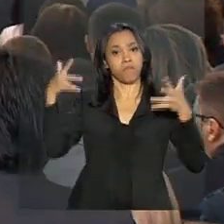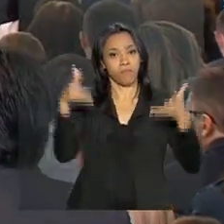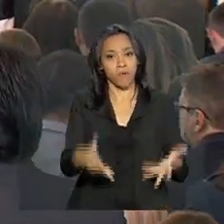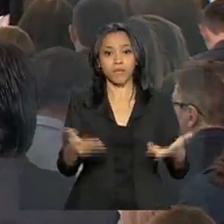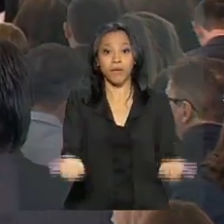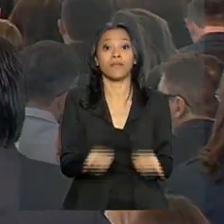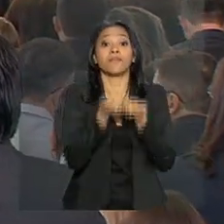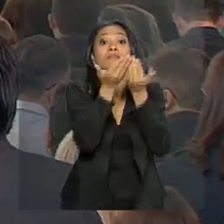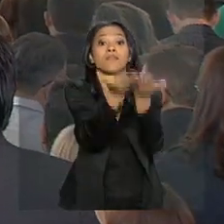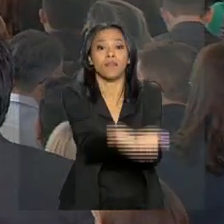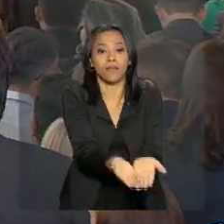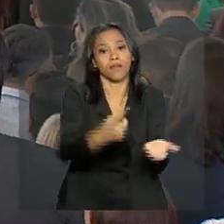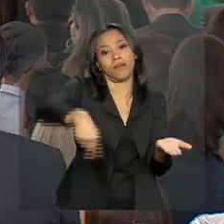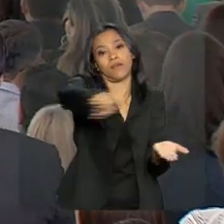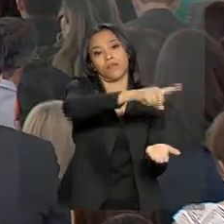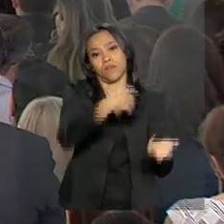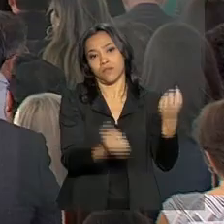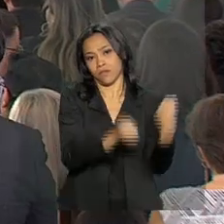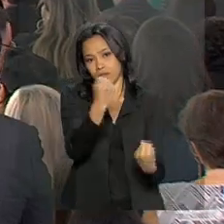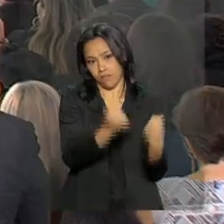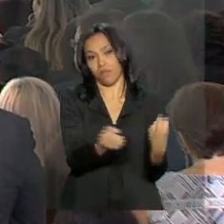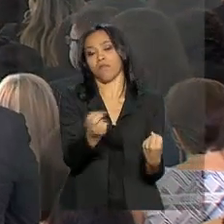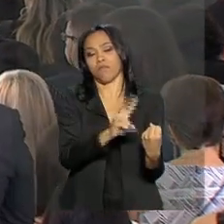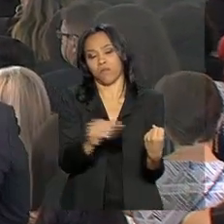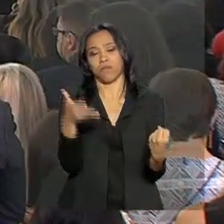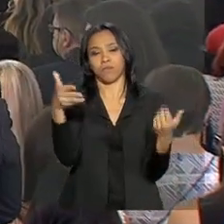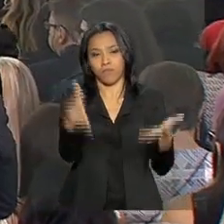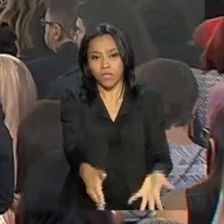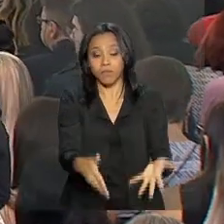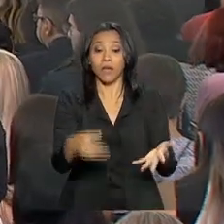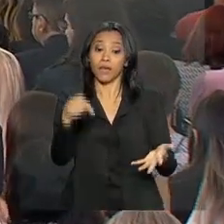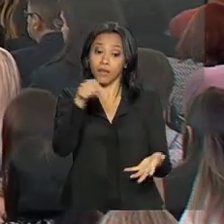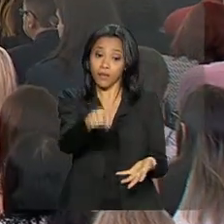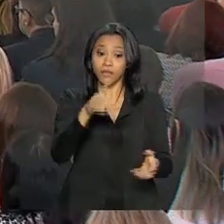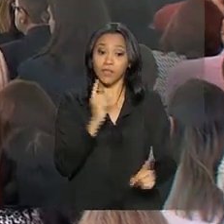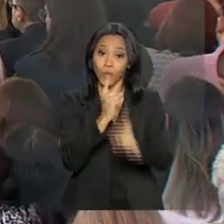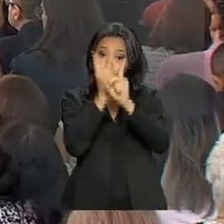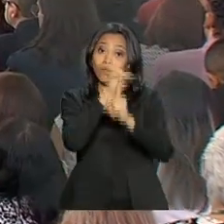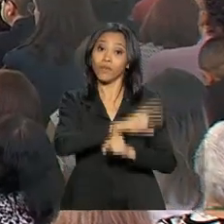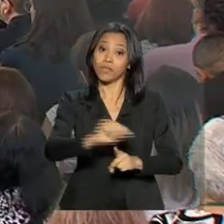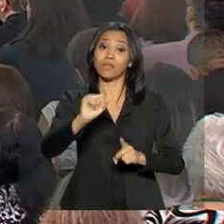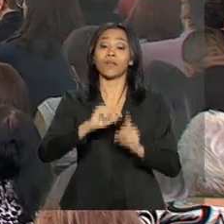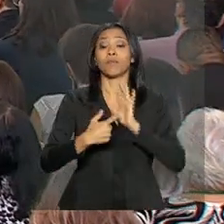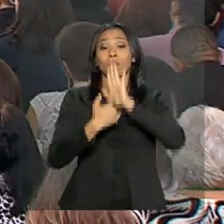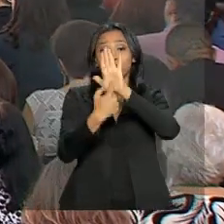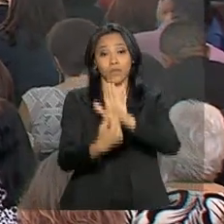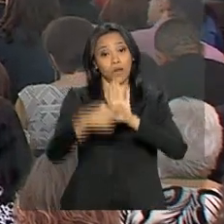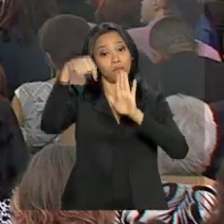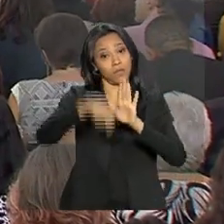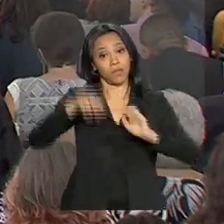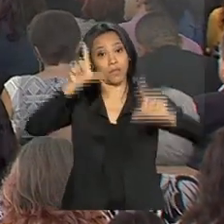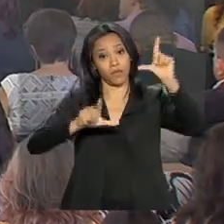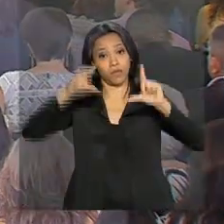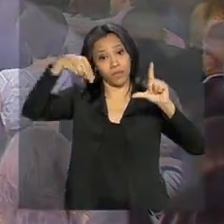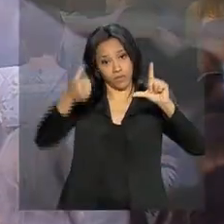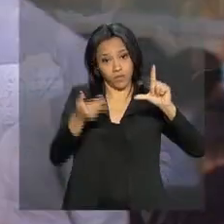veículos e também essa cerimônia vai ser transmitida ao vivo aqui pela